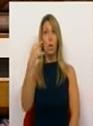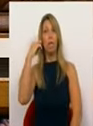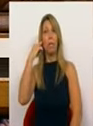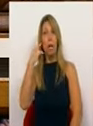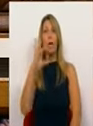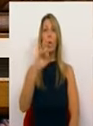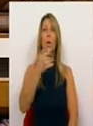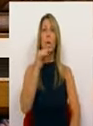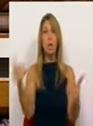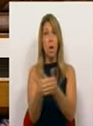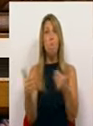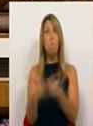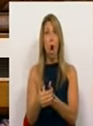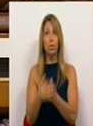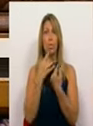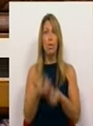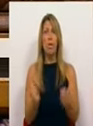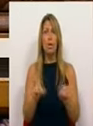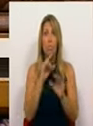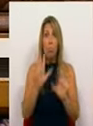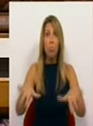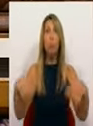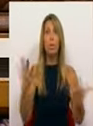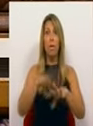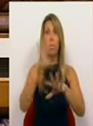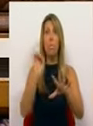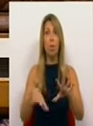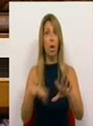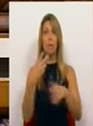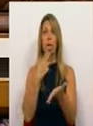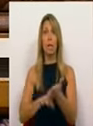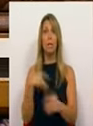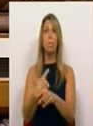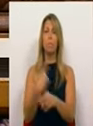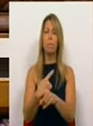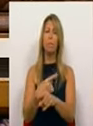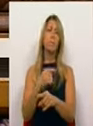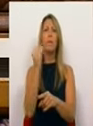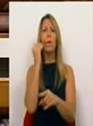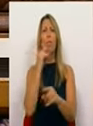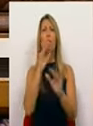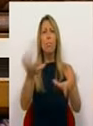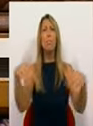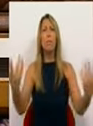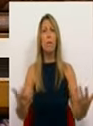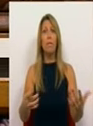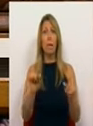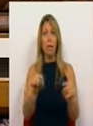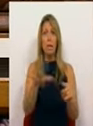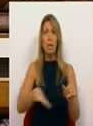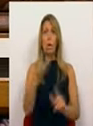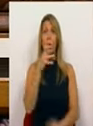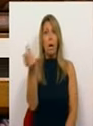muito provavelmente por idênticas causas. Como é possível, perguntamos ainda, que tal tragédia tenha